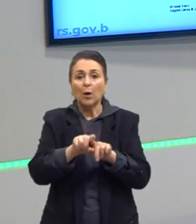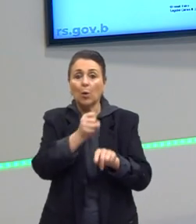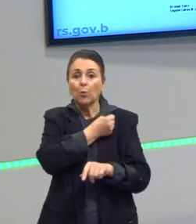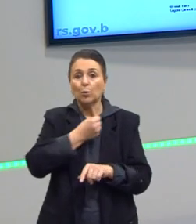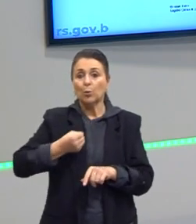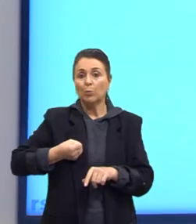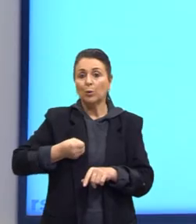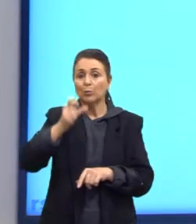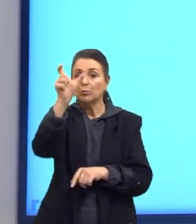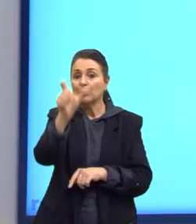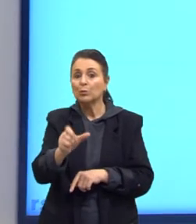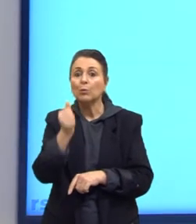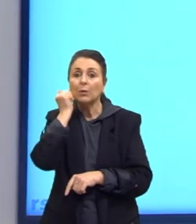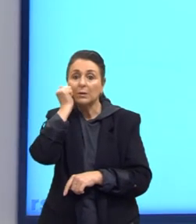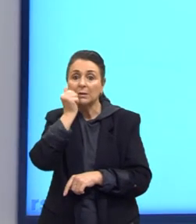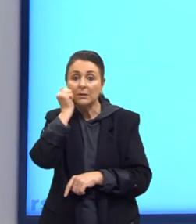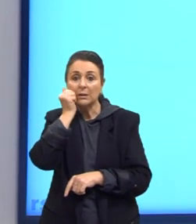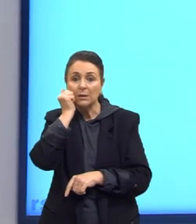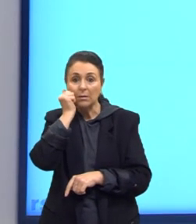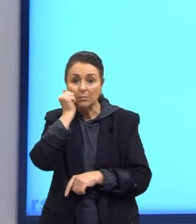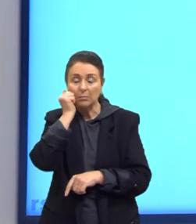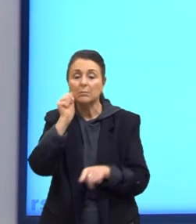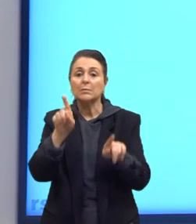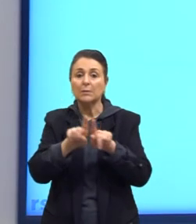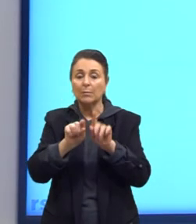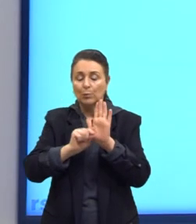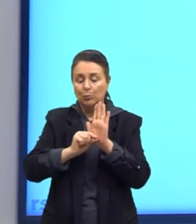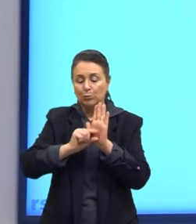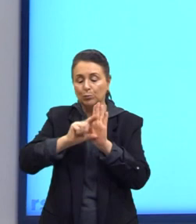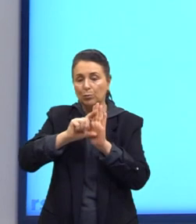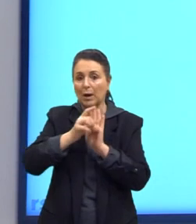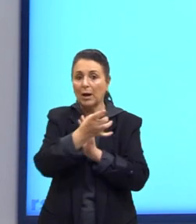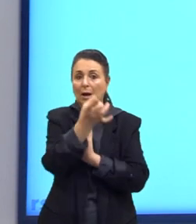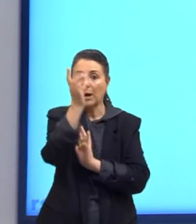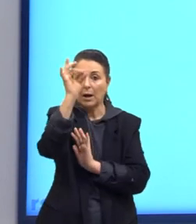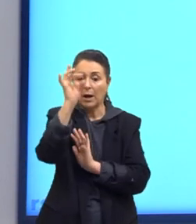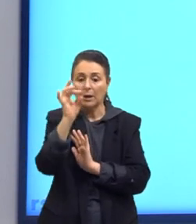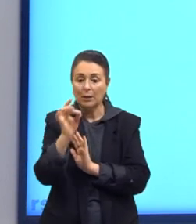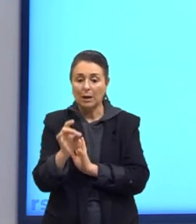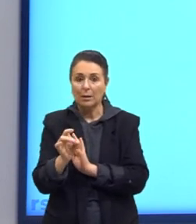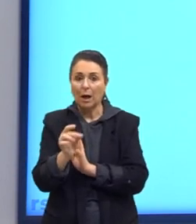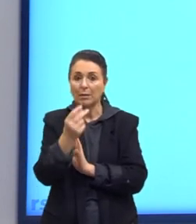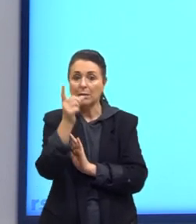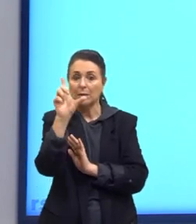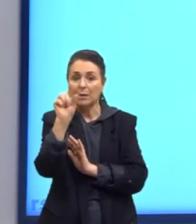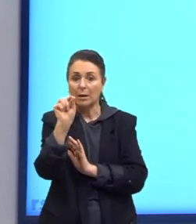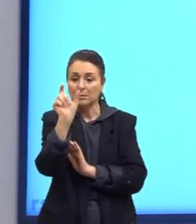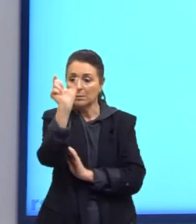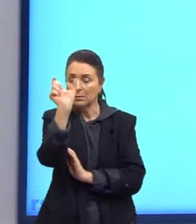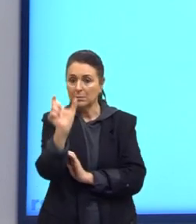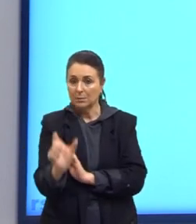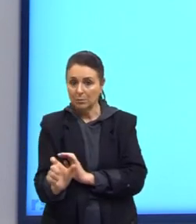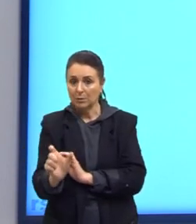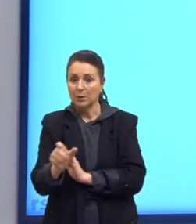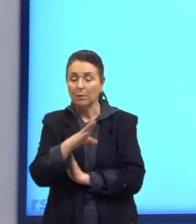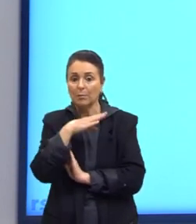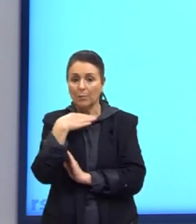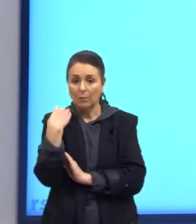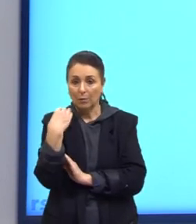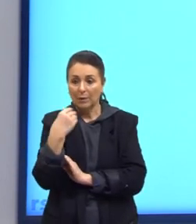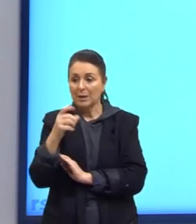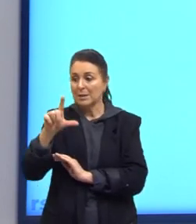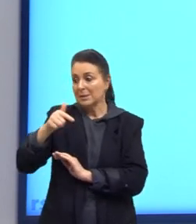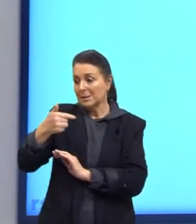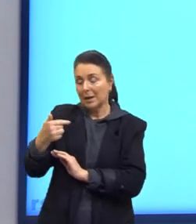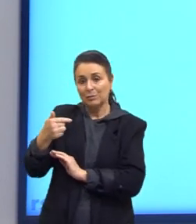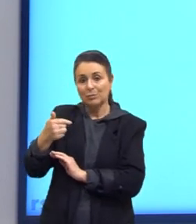muito. Podemos ver aqui, de cada dez pessoas... De cada dez pessoas assassinadas, sete